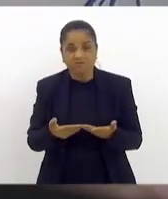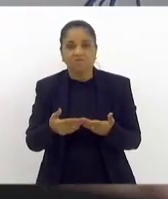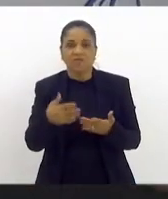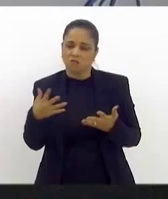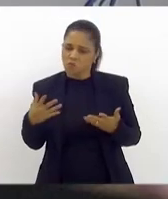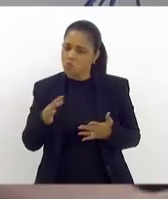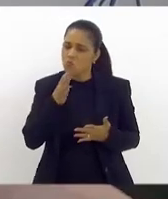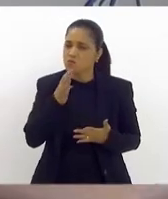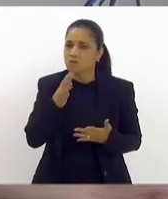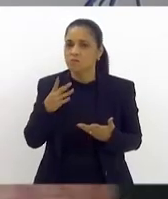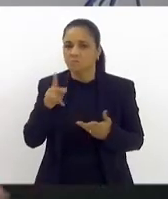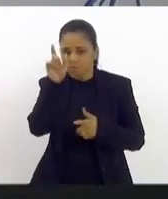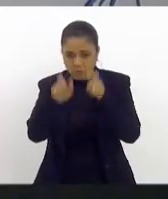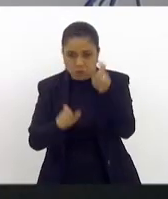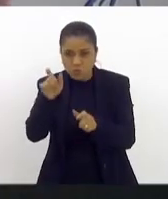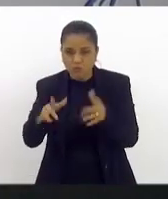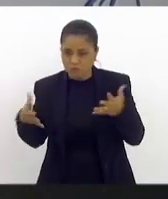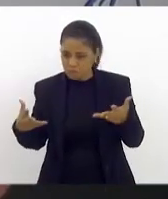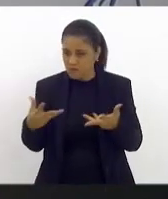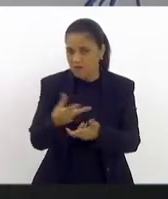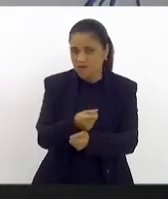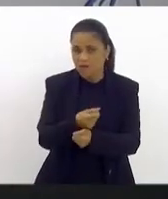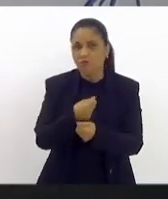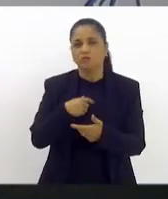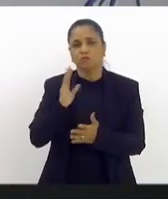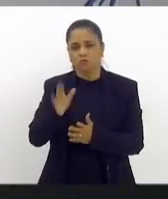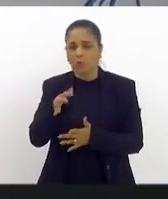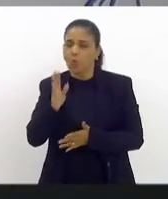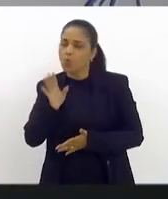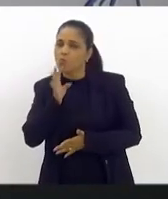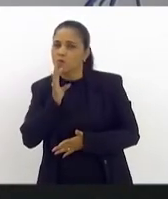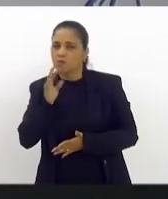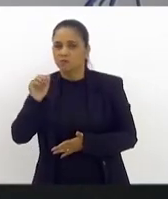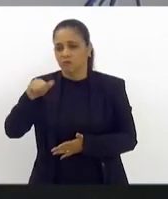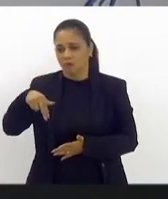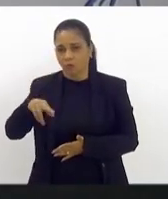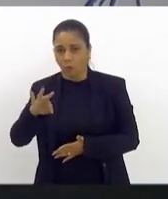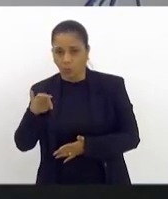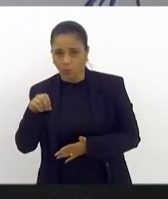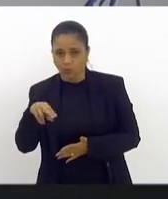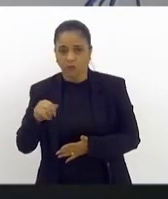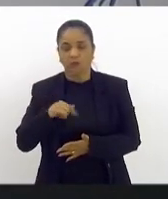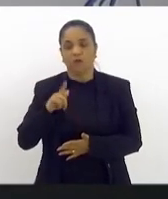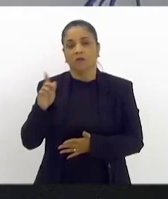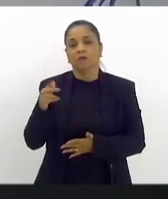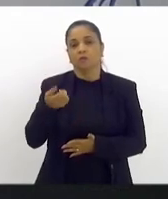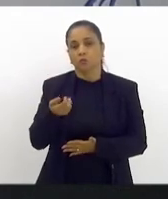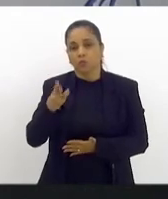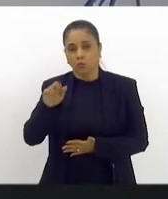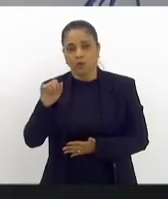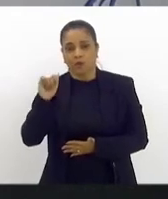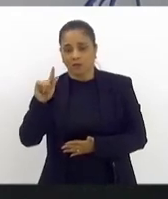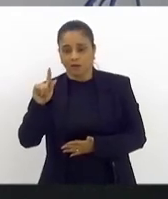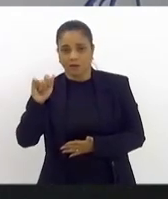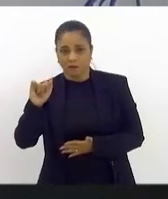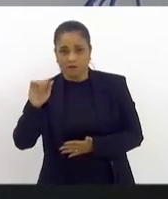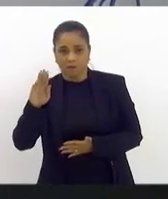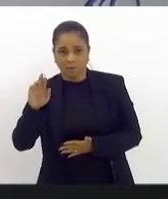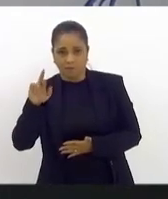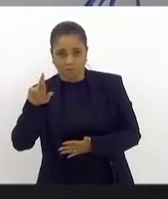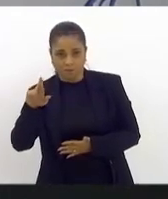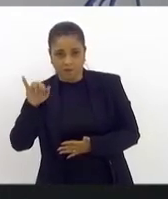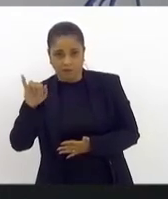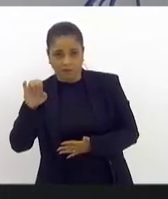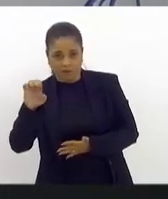a doutora Antônia, que eu já conheço, a doutora Gabriela e eu fico muito feliz e me coloco à disposição caso alguém da